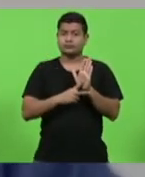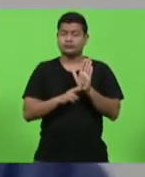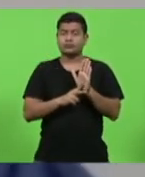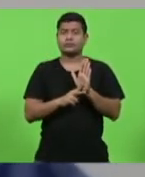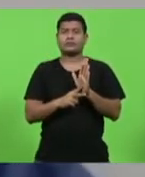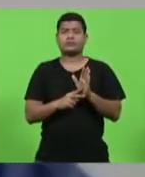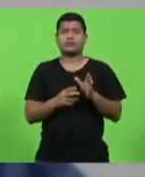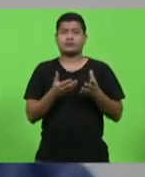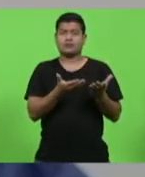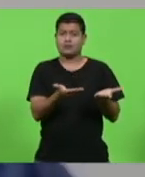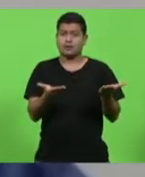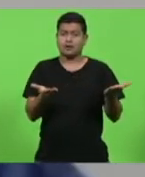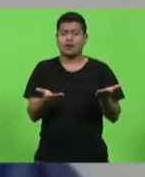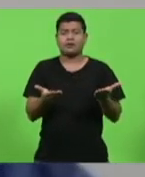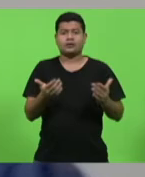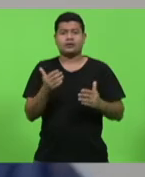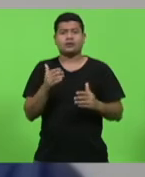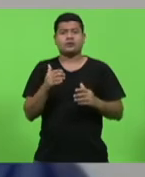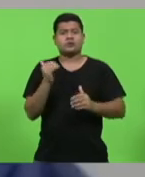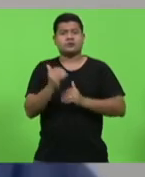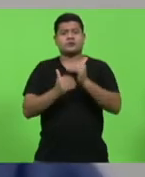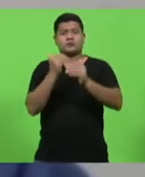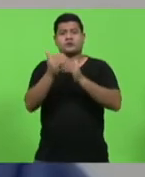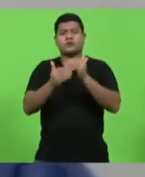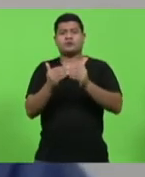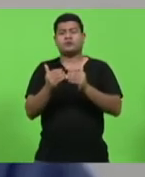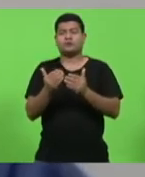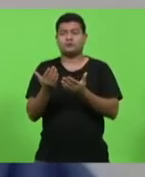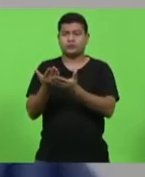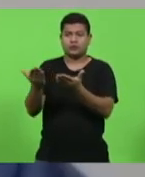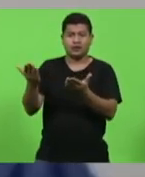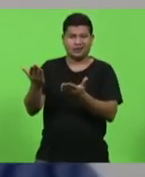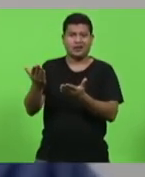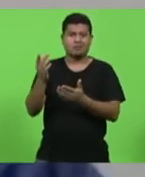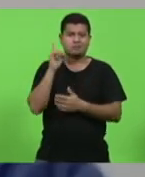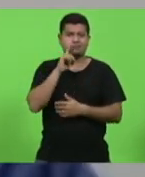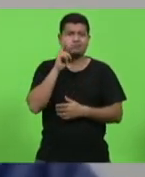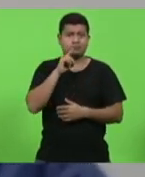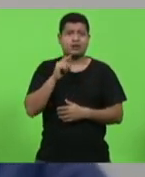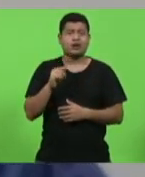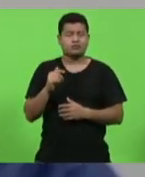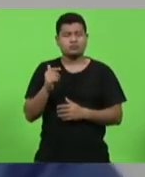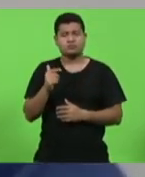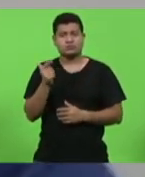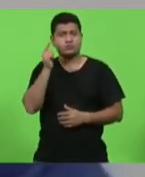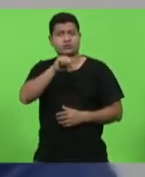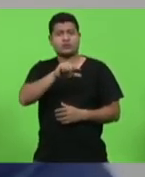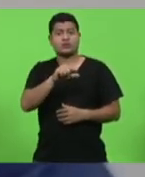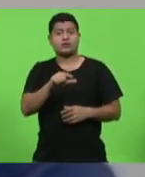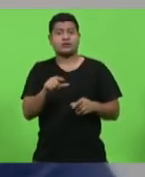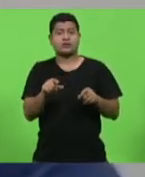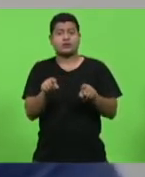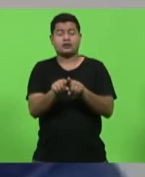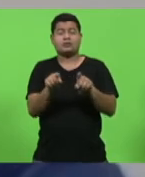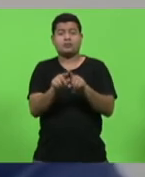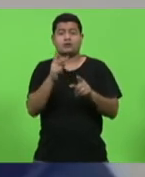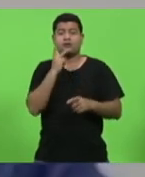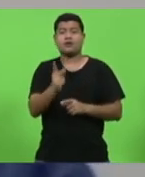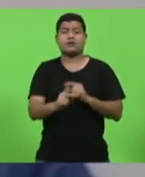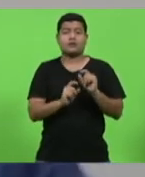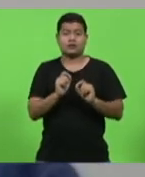o desenvolvimento norte-americano. ele também falou sobre como é necessário